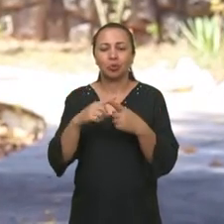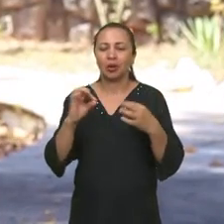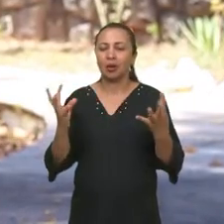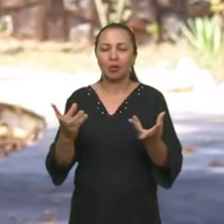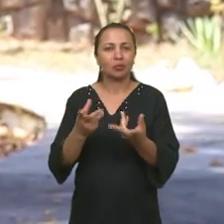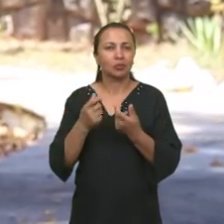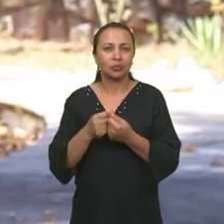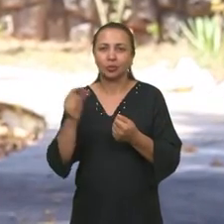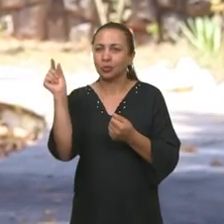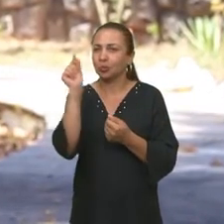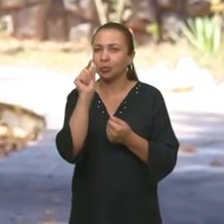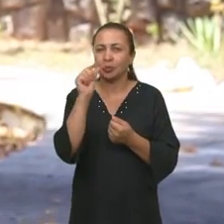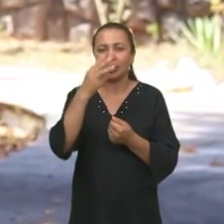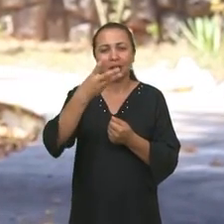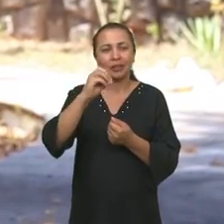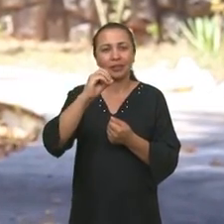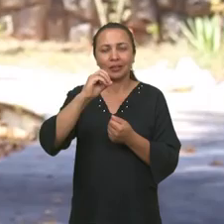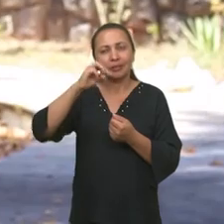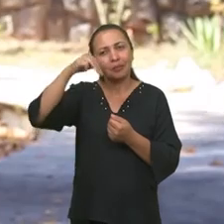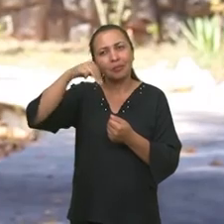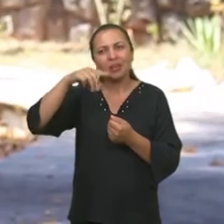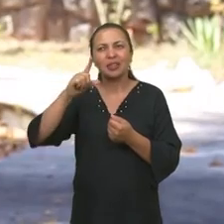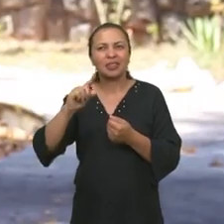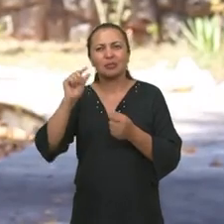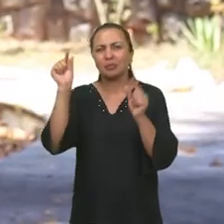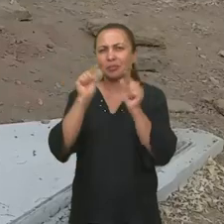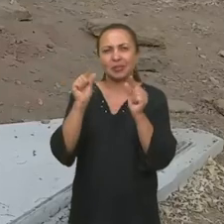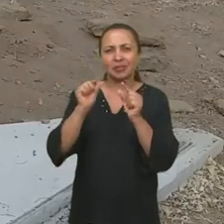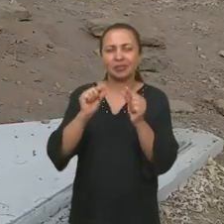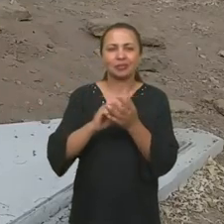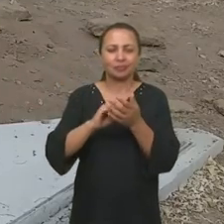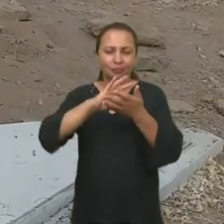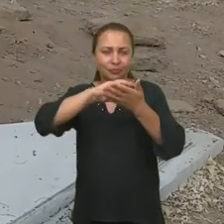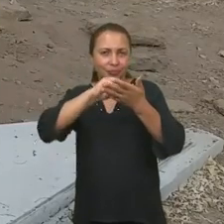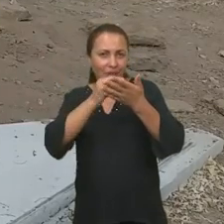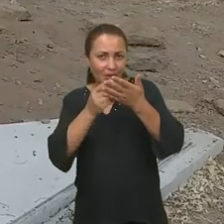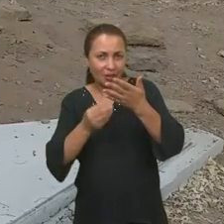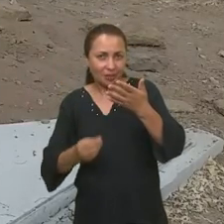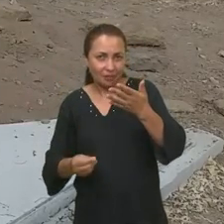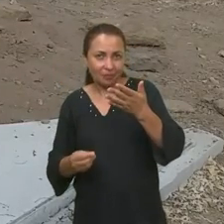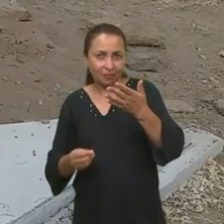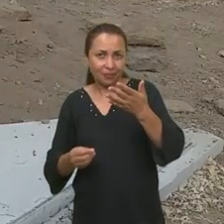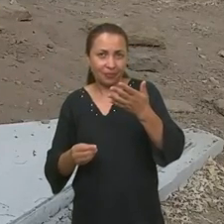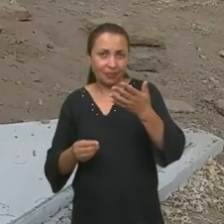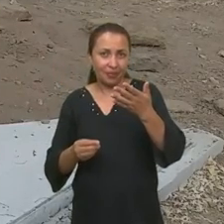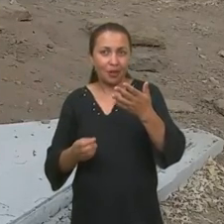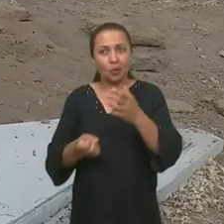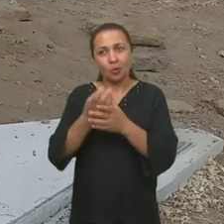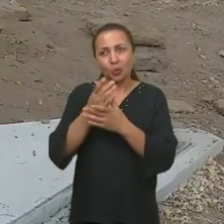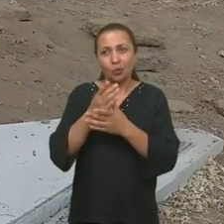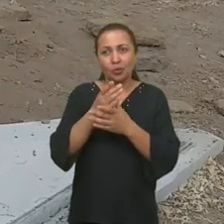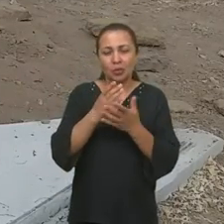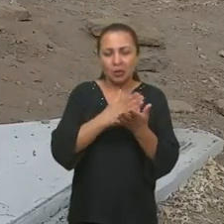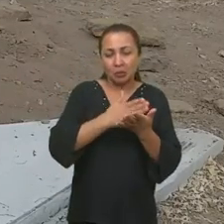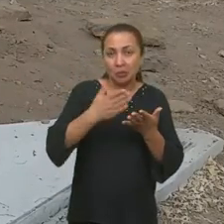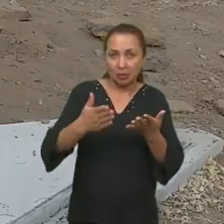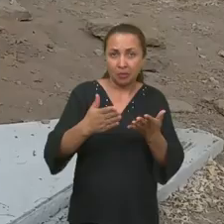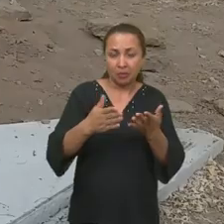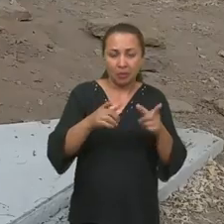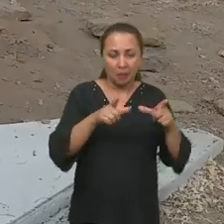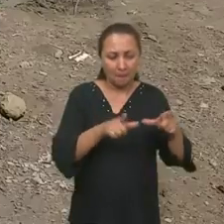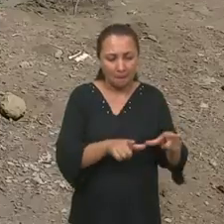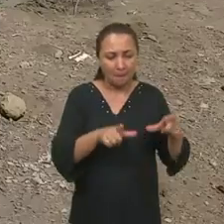Porque a quantidade é mínima. São 30 miligramas o mínimo. O destranizador é feito a partir de placas pré-moldadas,